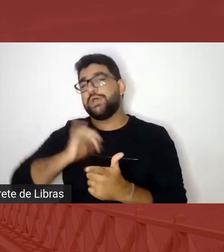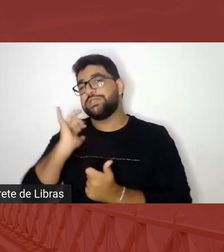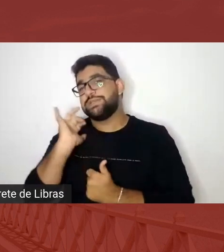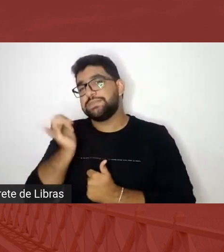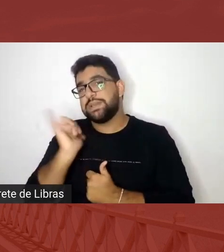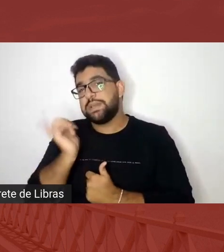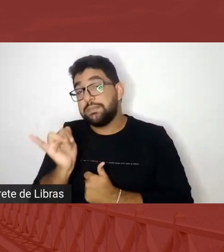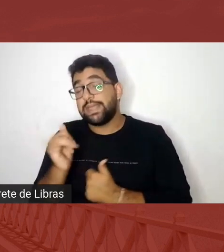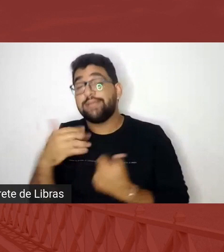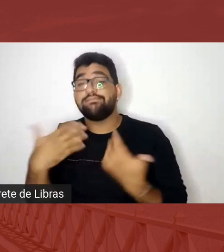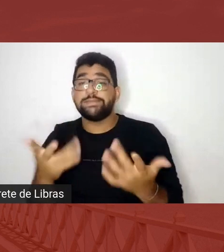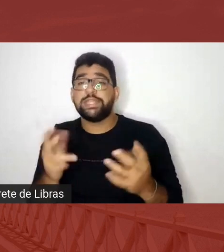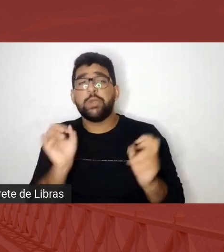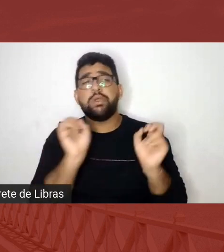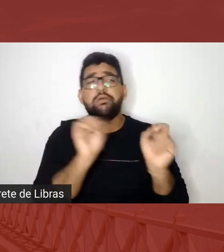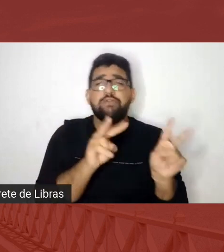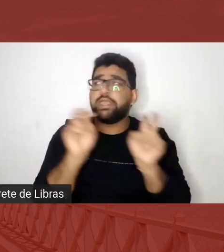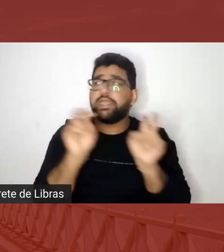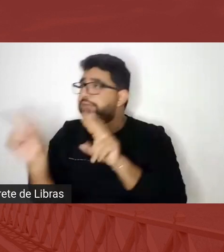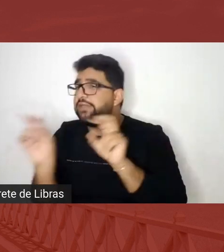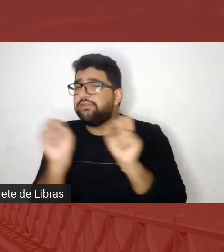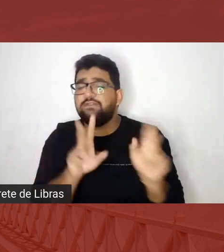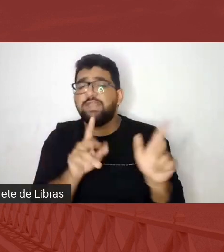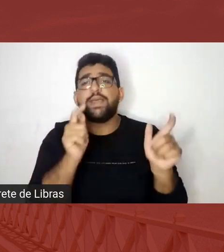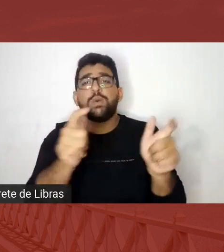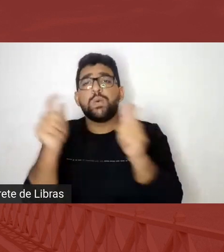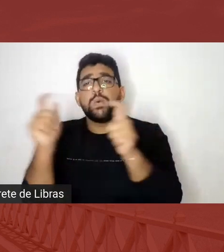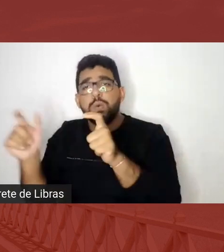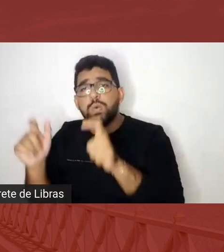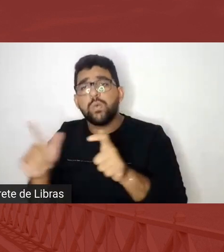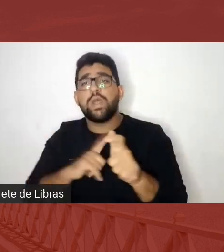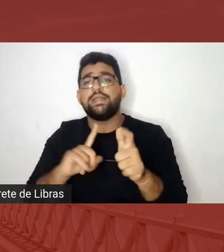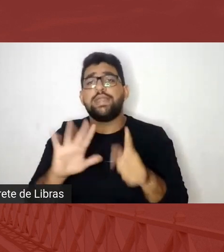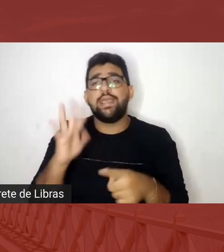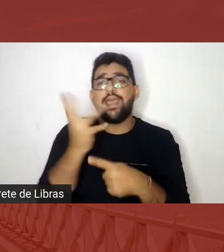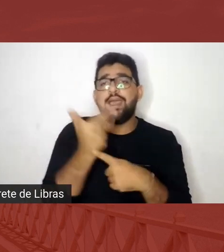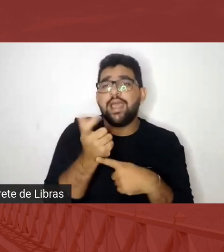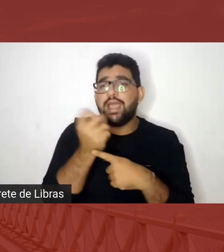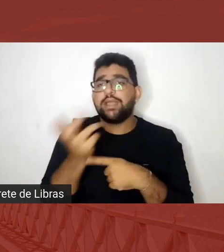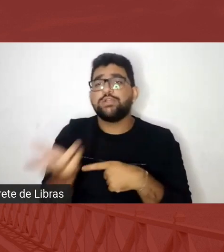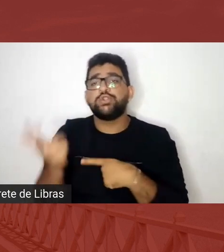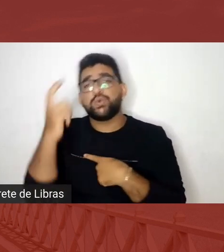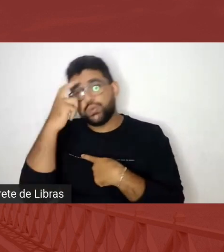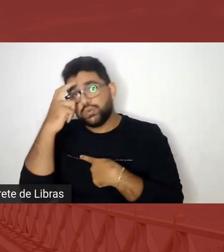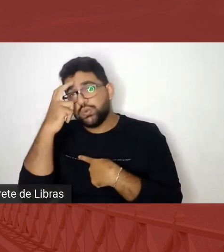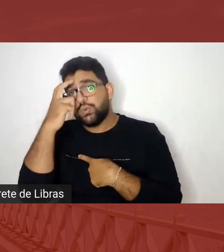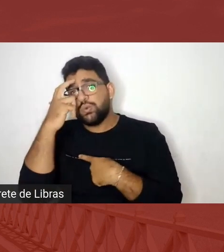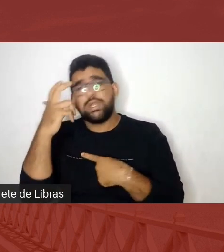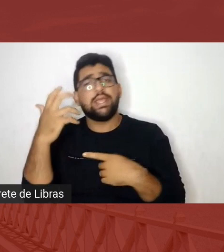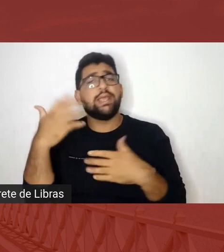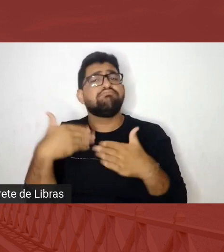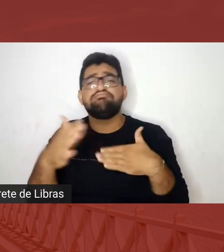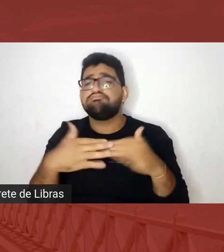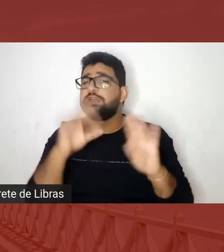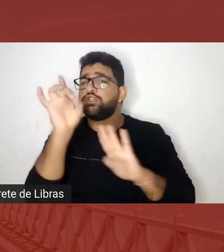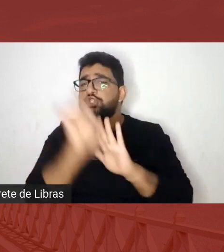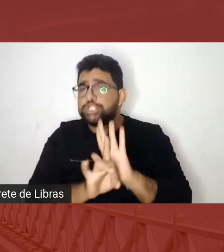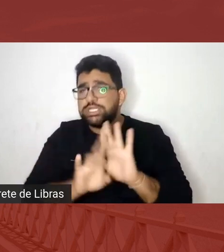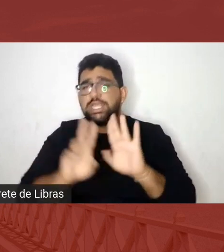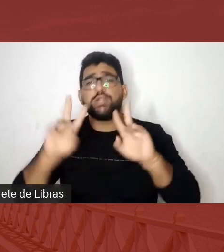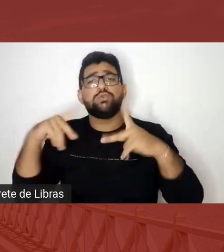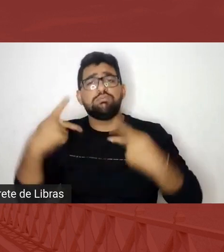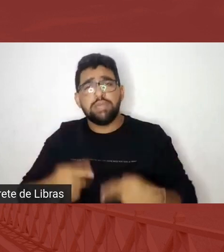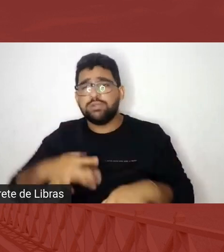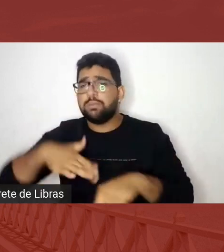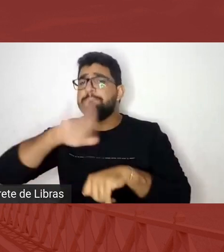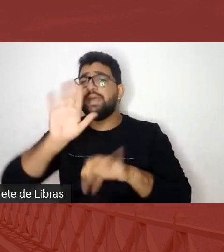para os lugares onde tem arte, cultura, poder, qualquer que seja ele e direitos humanos mais plenos, nós